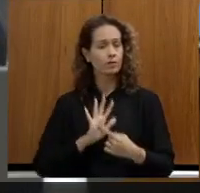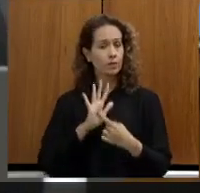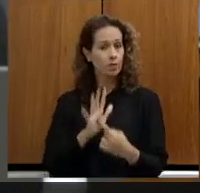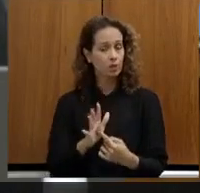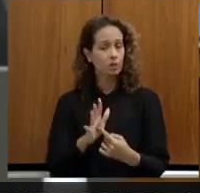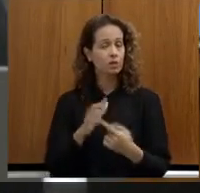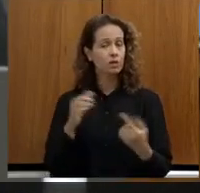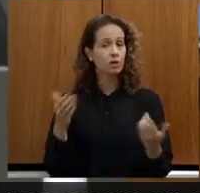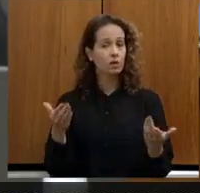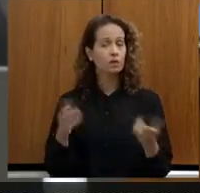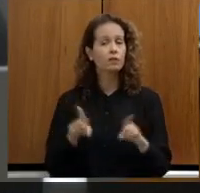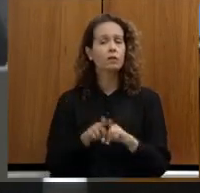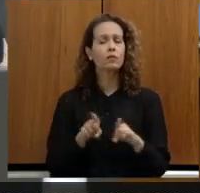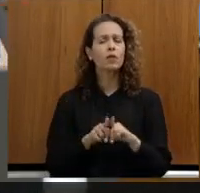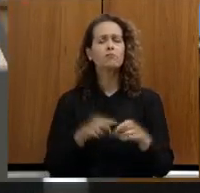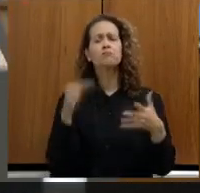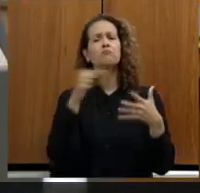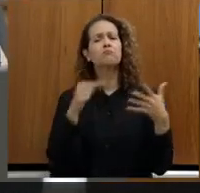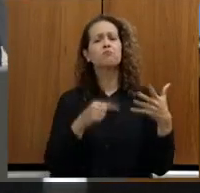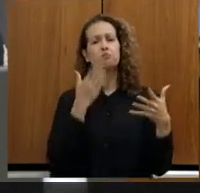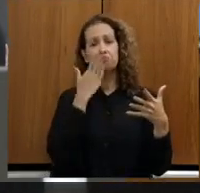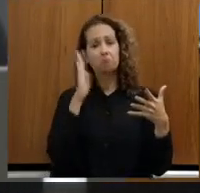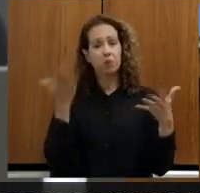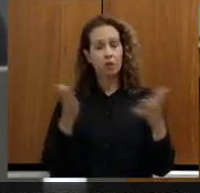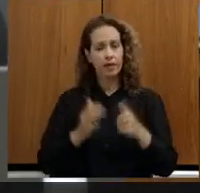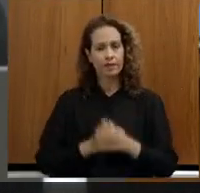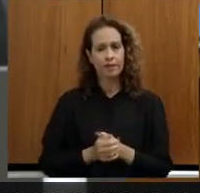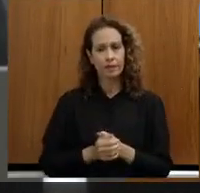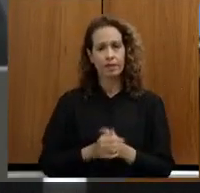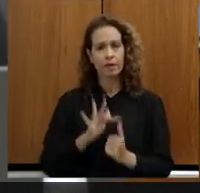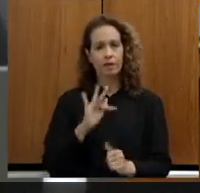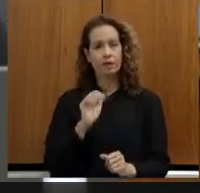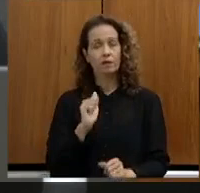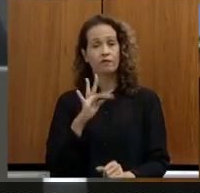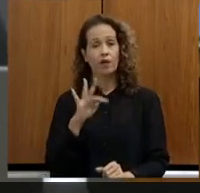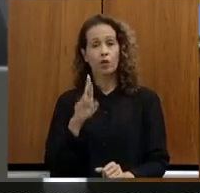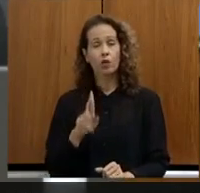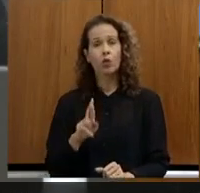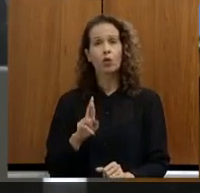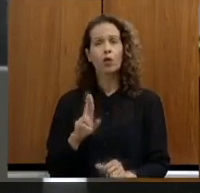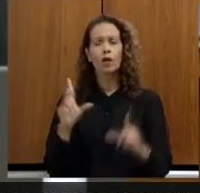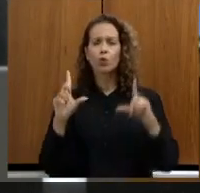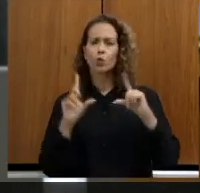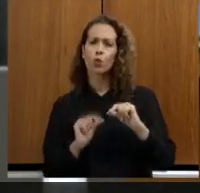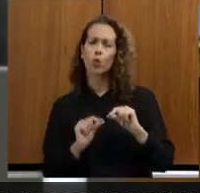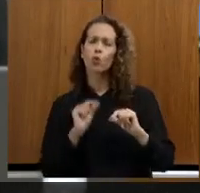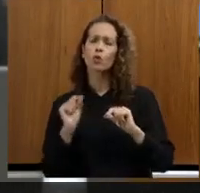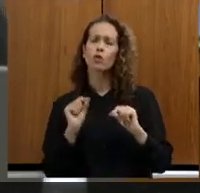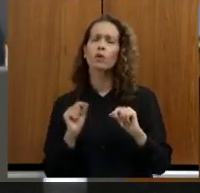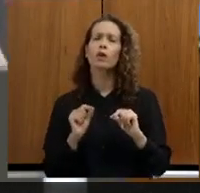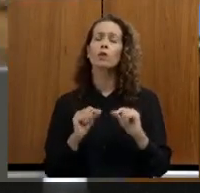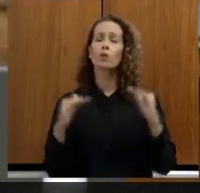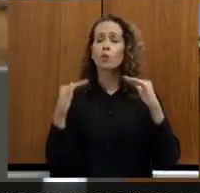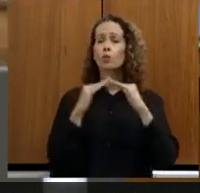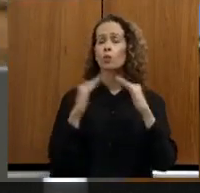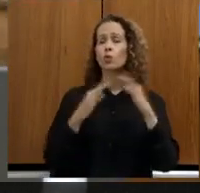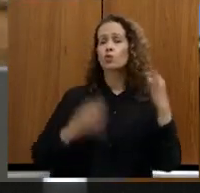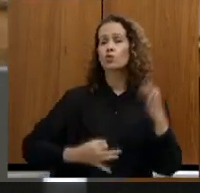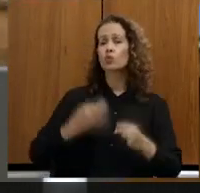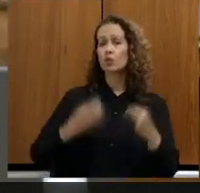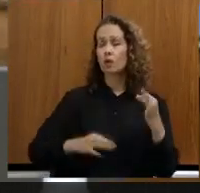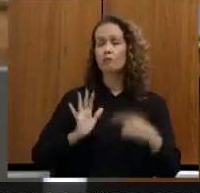aqui quais pontos o fator redutor que consta também no acordo judicial foi